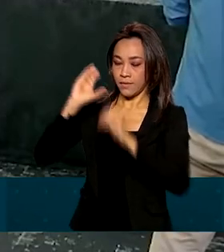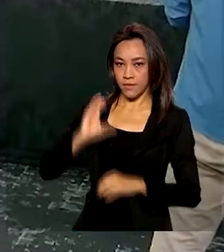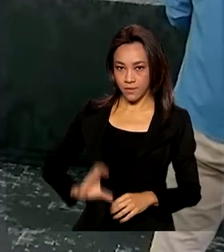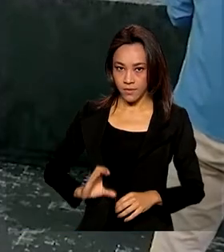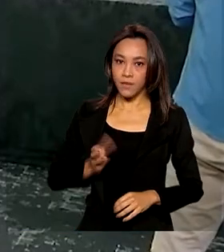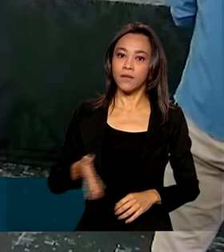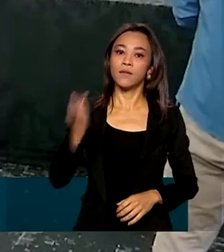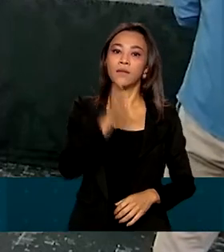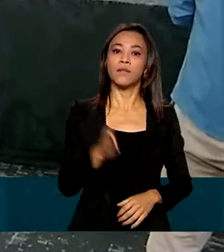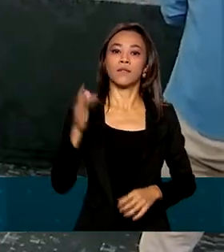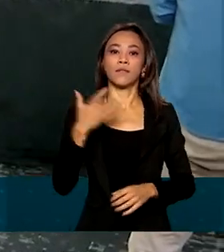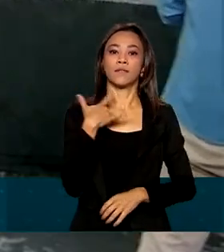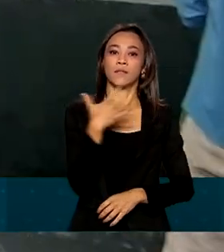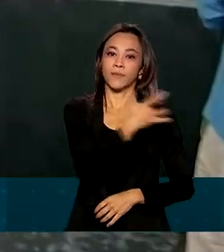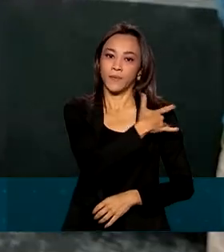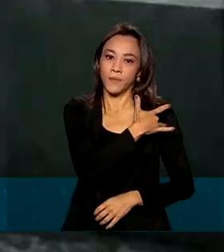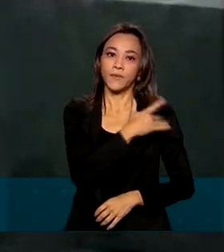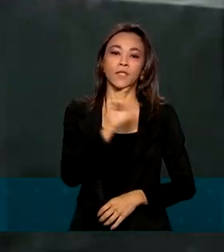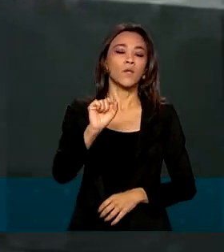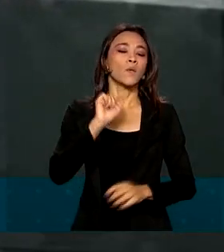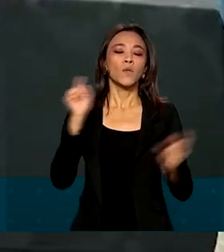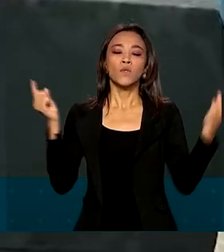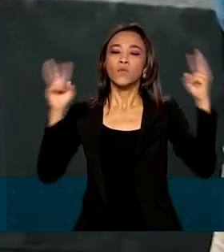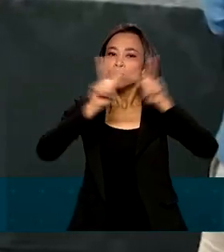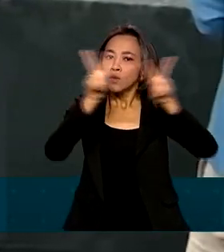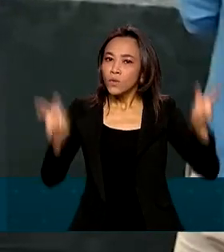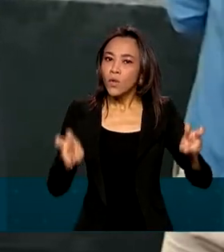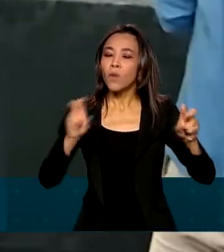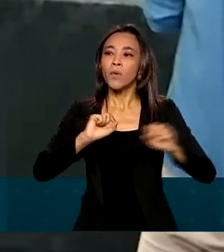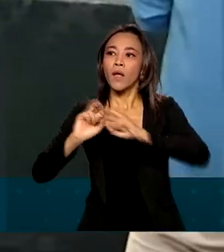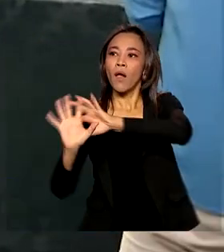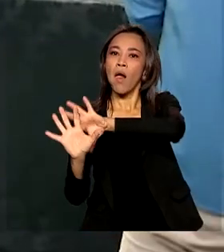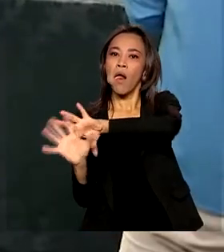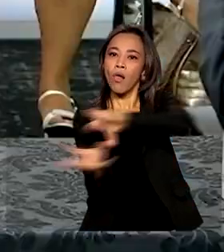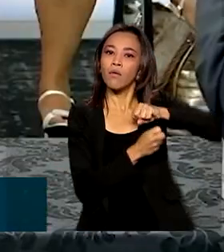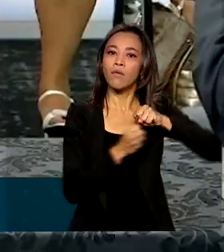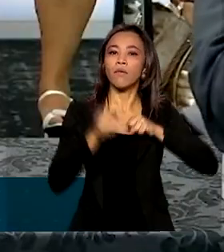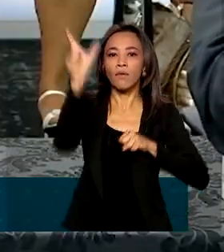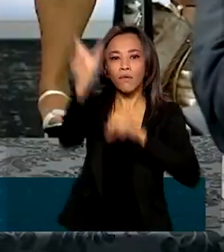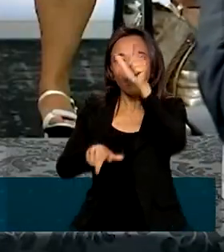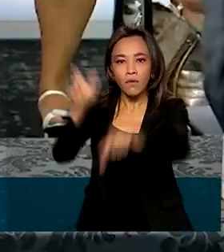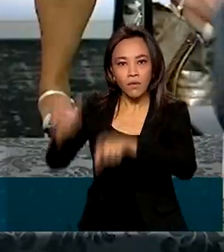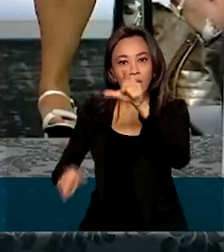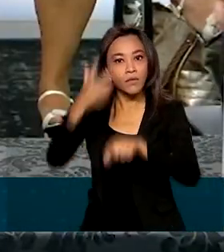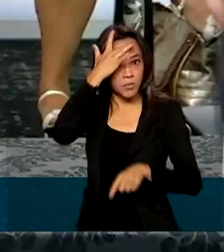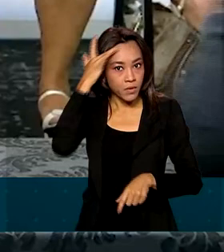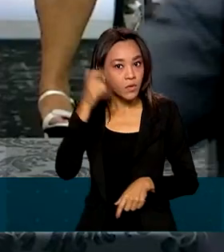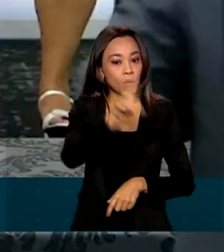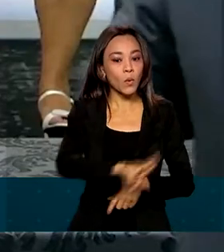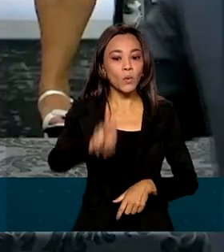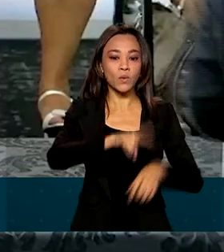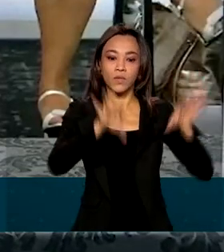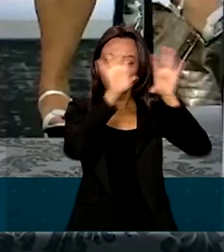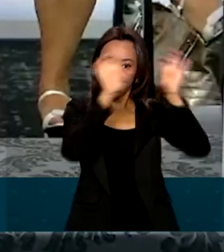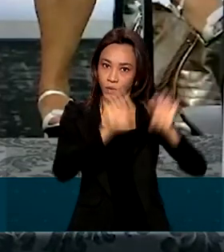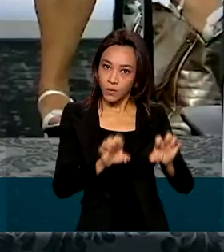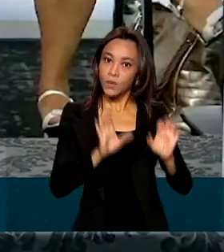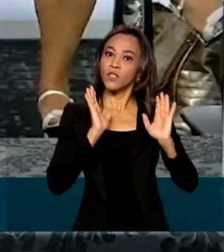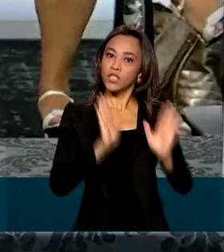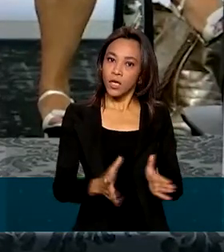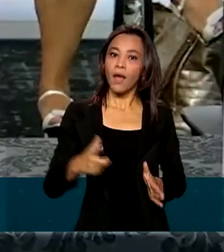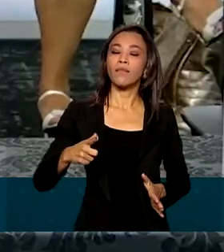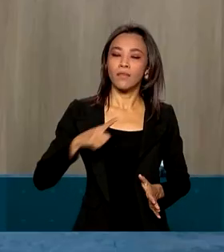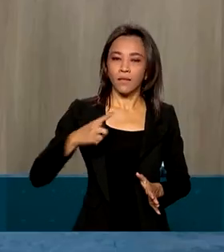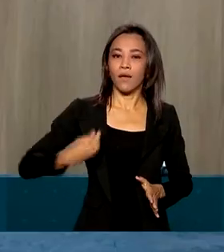Saúde para prevenção e enfrentamento ao tráfico de pessoas com a utilização da infraestrutura já existente